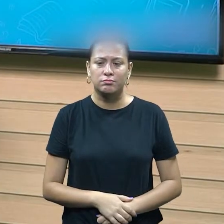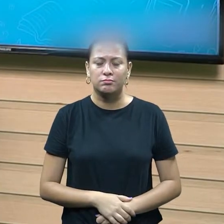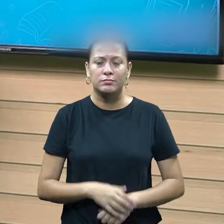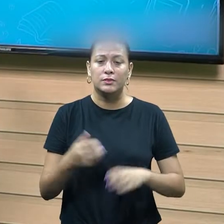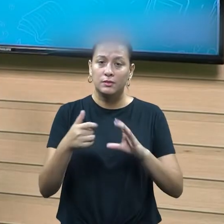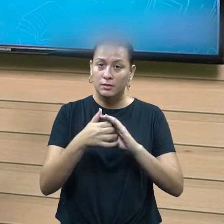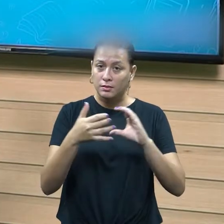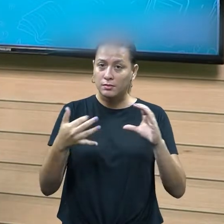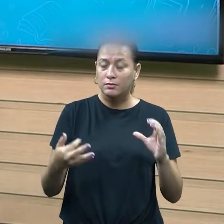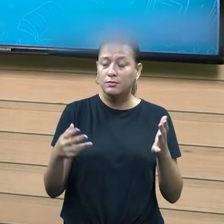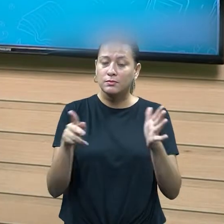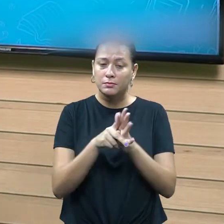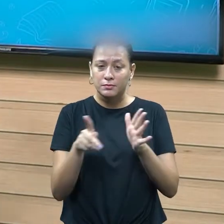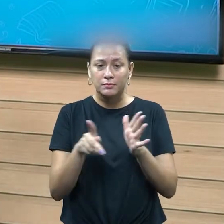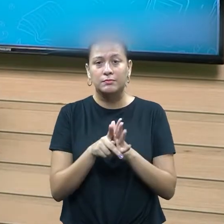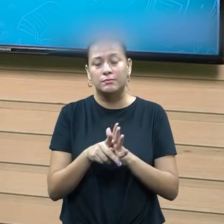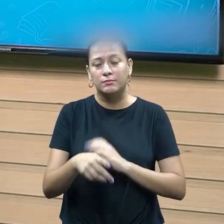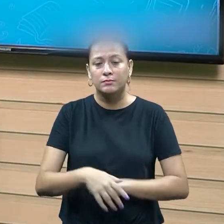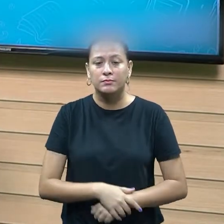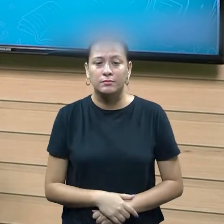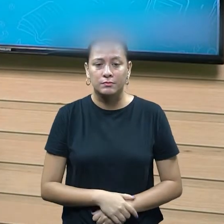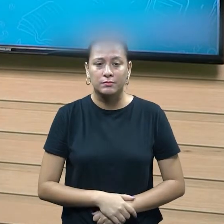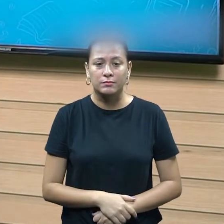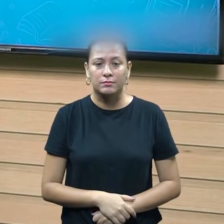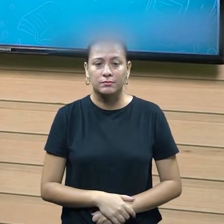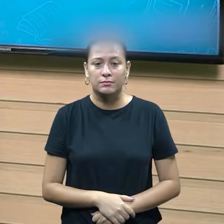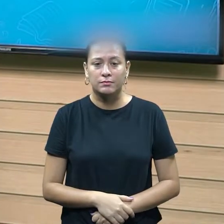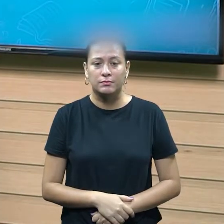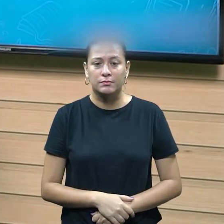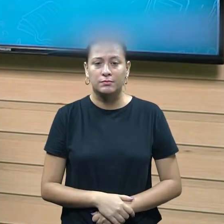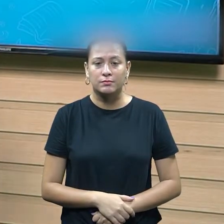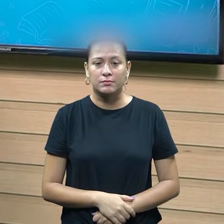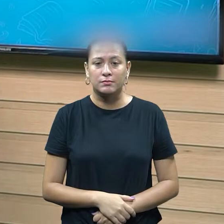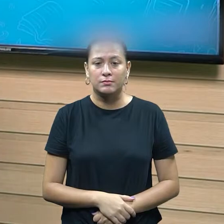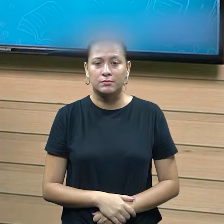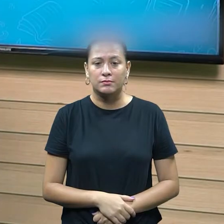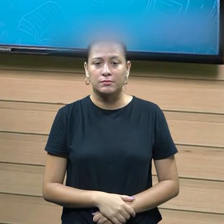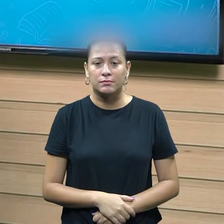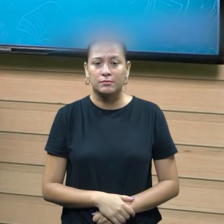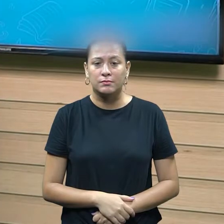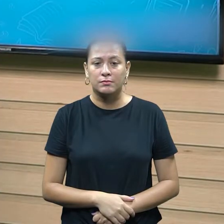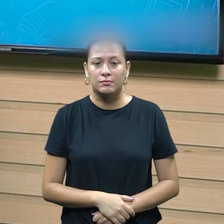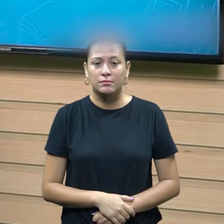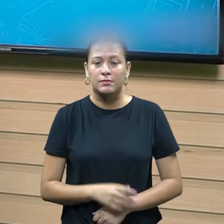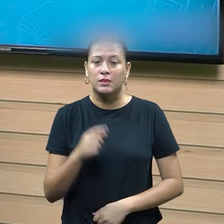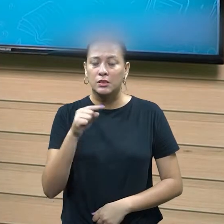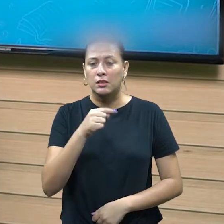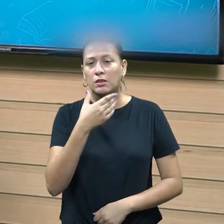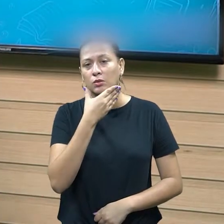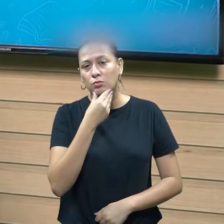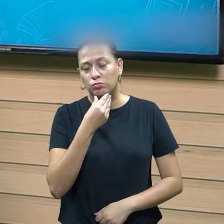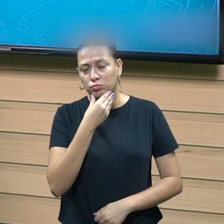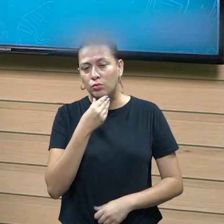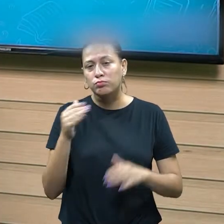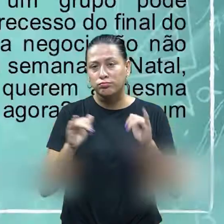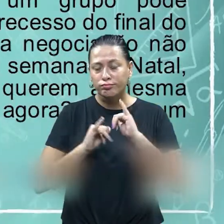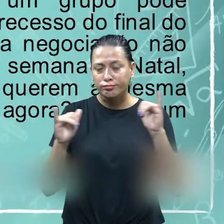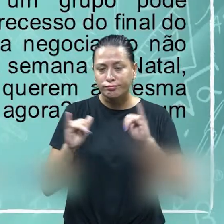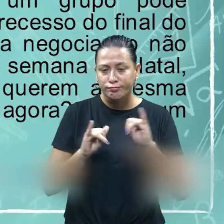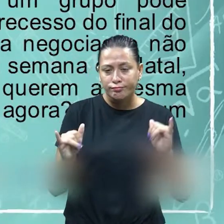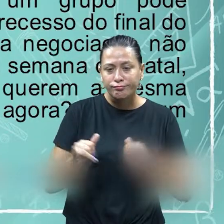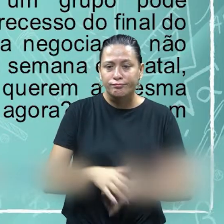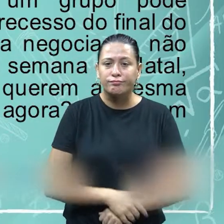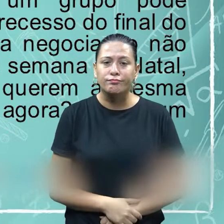que é uma das características que o próprio leigo que o autor vem trazer para nós.